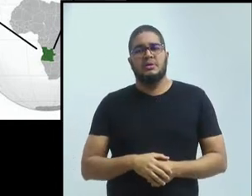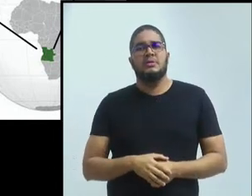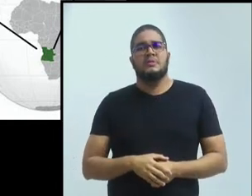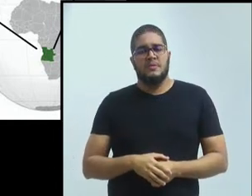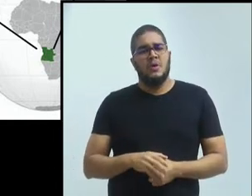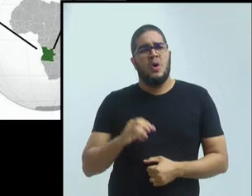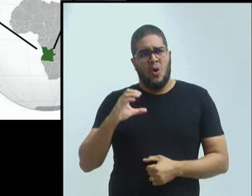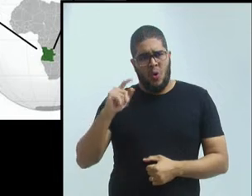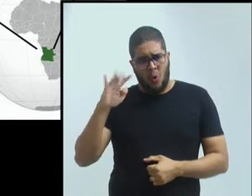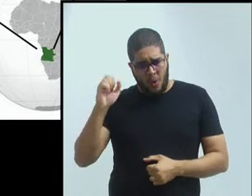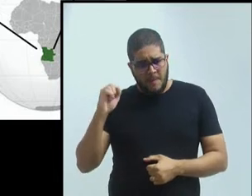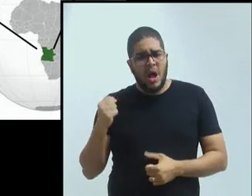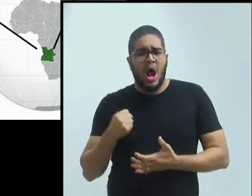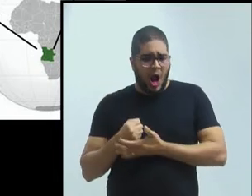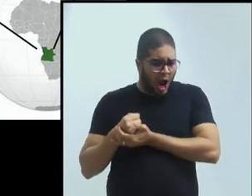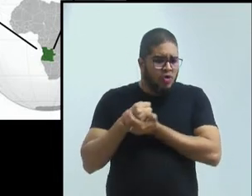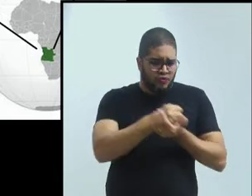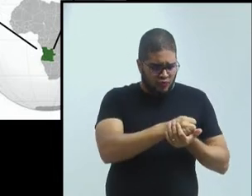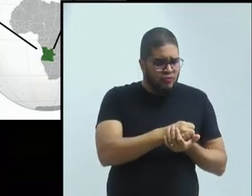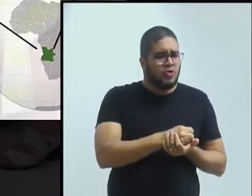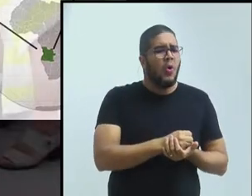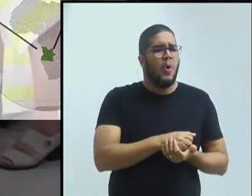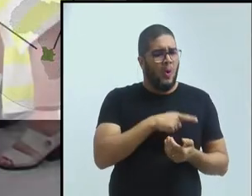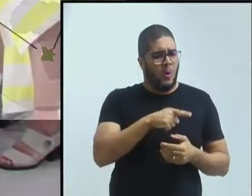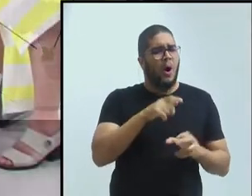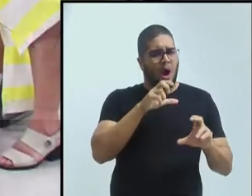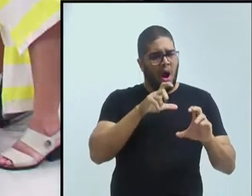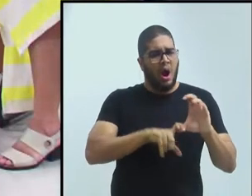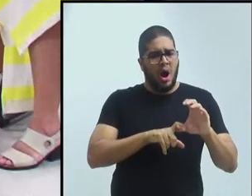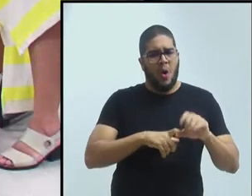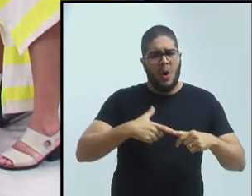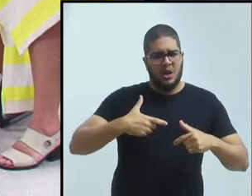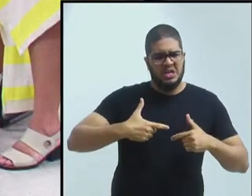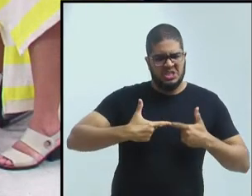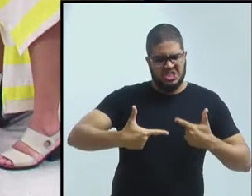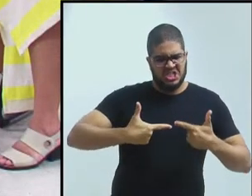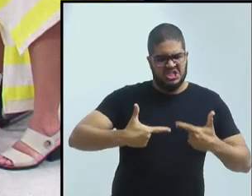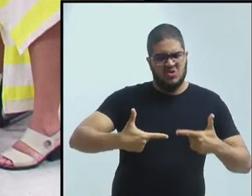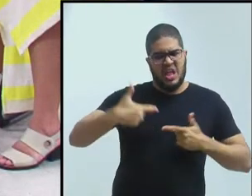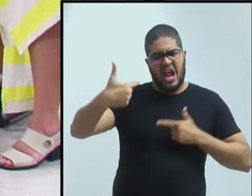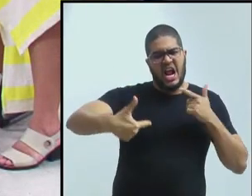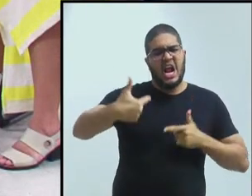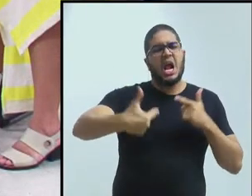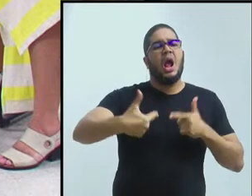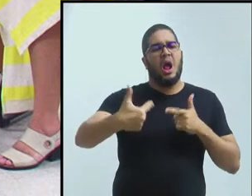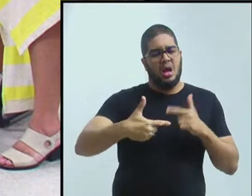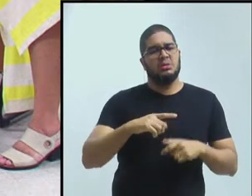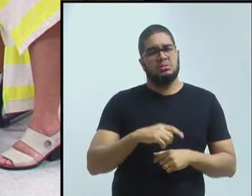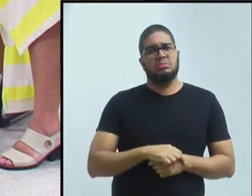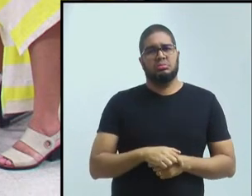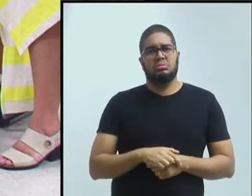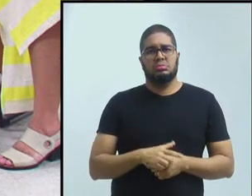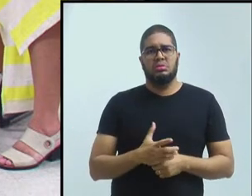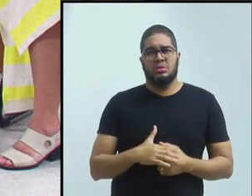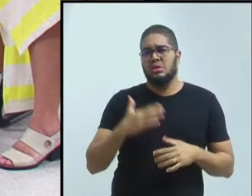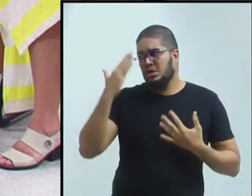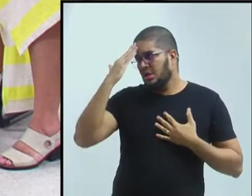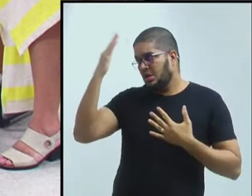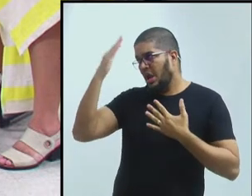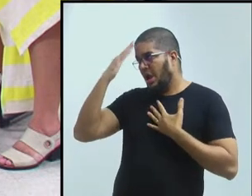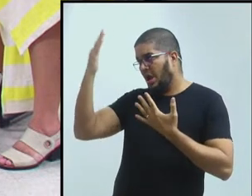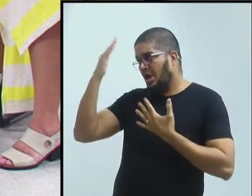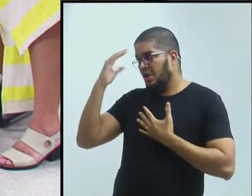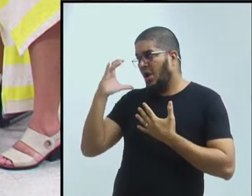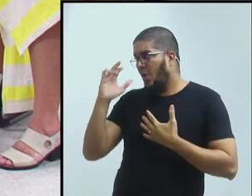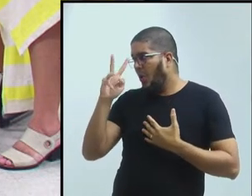mandou tropas e mandou equipamento para lá. Então, eu acho que deixou uma marca. que eles falam muitas graças, muito obrigado,